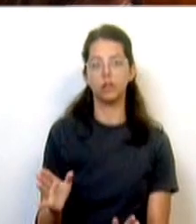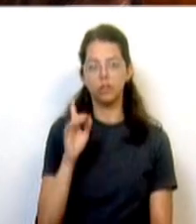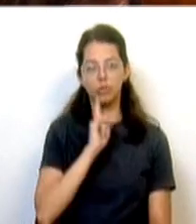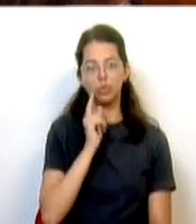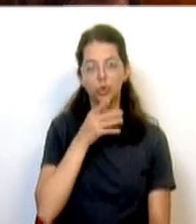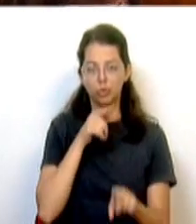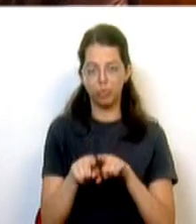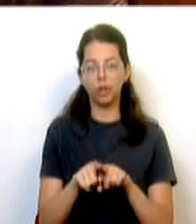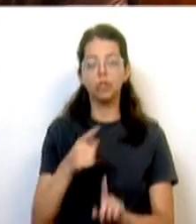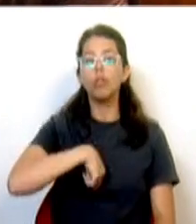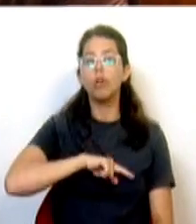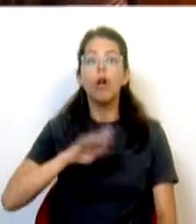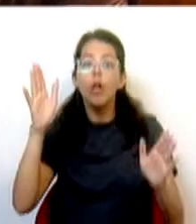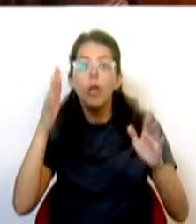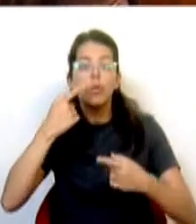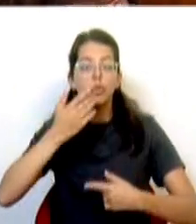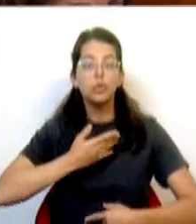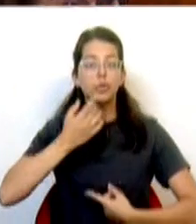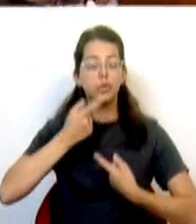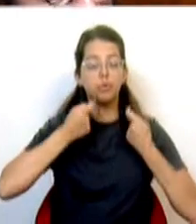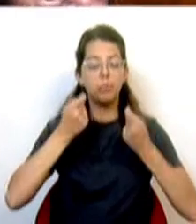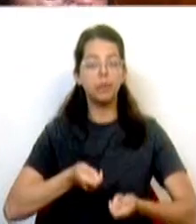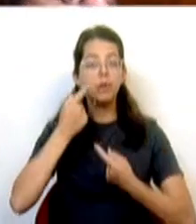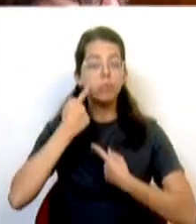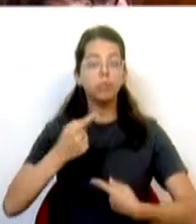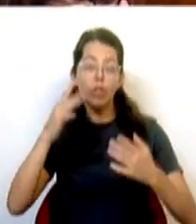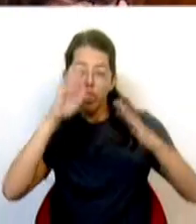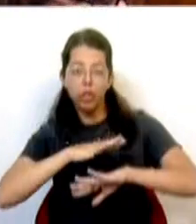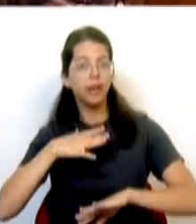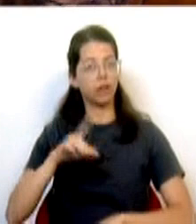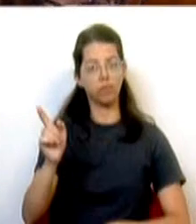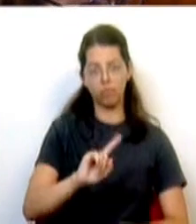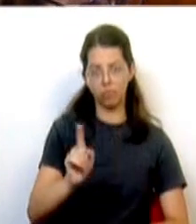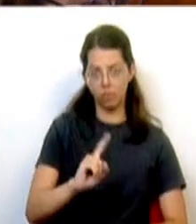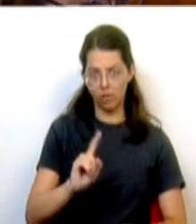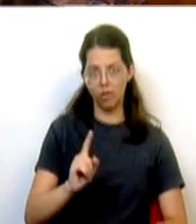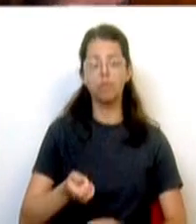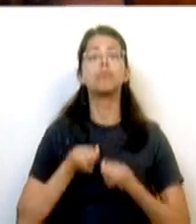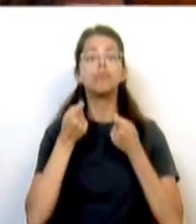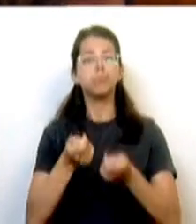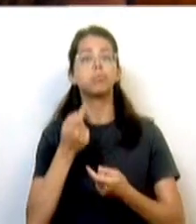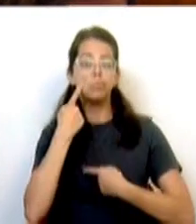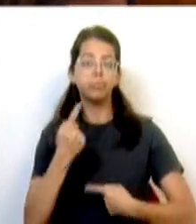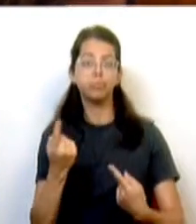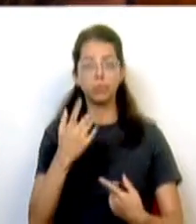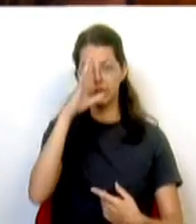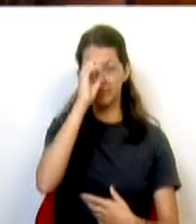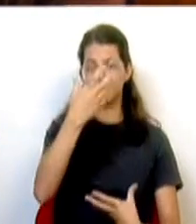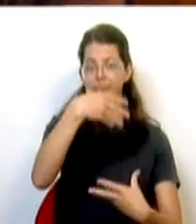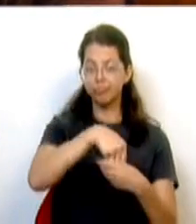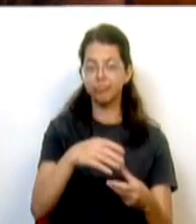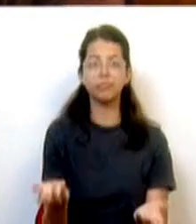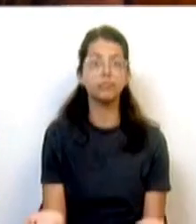deputados, nós não queremos esconder a despesa pública. A maior parte das empresas públicas estão dentro do perímetro do Estado e, portanto,